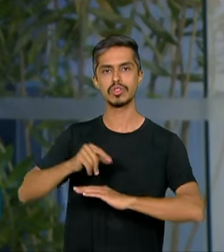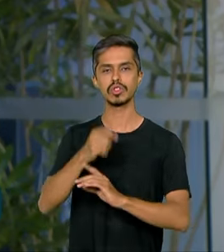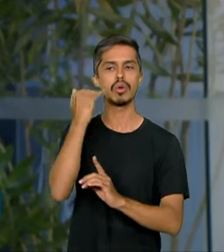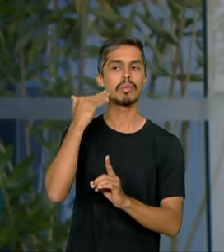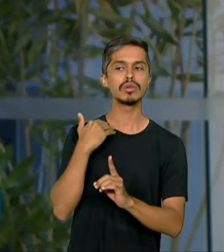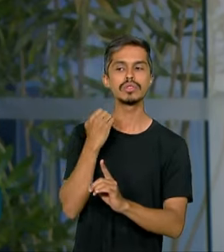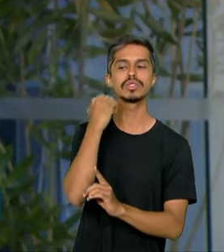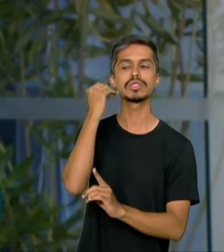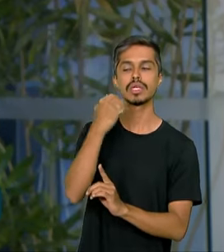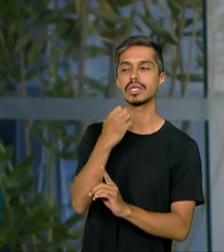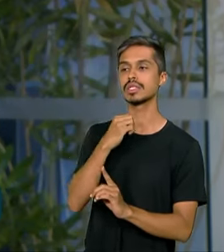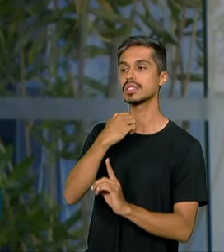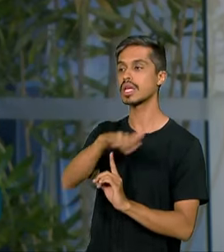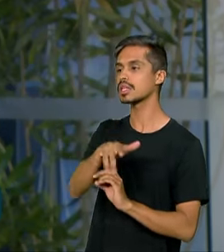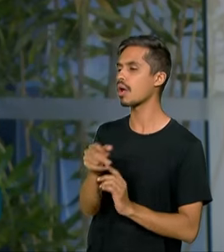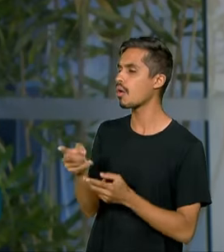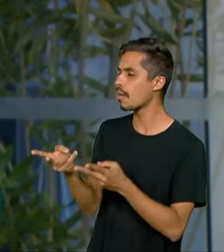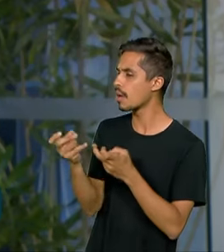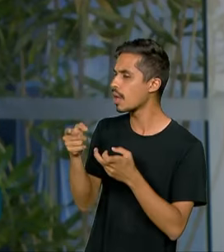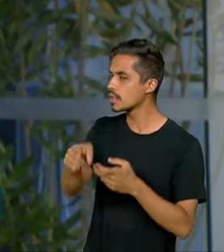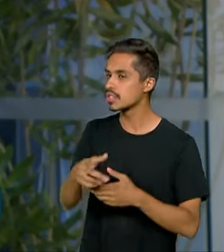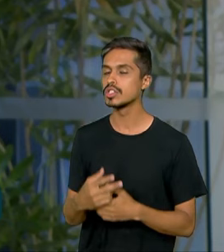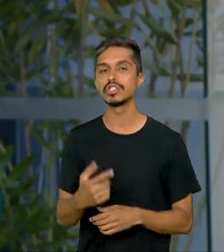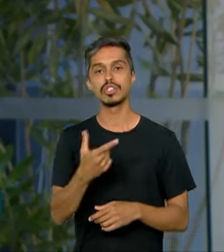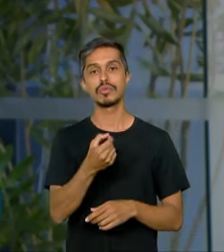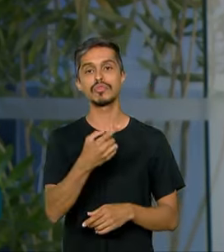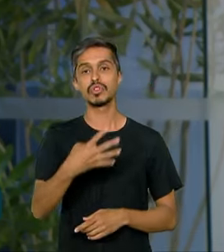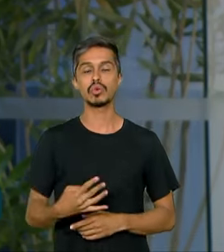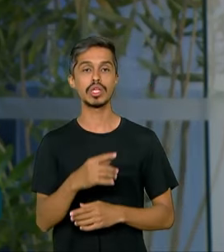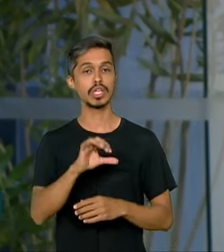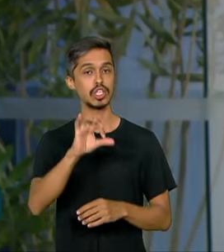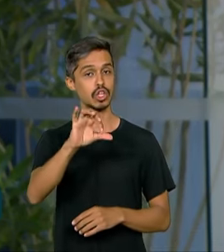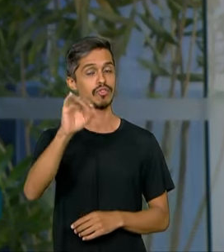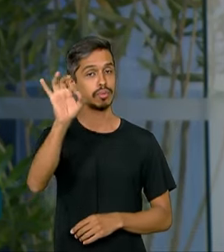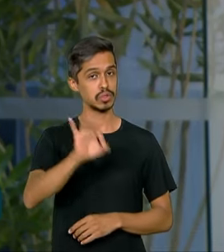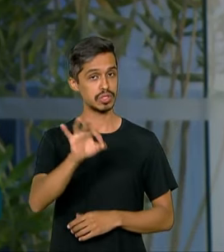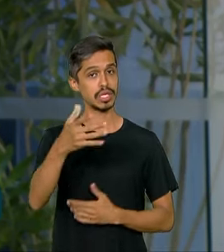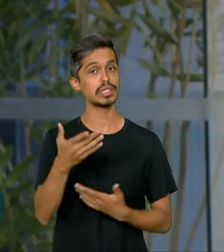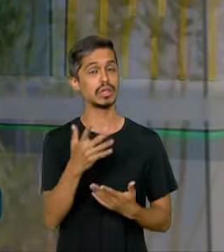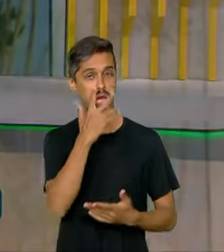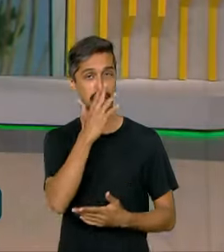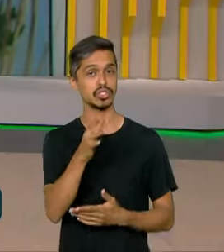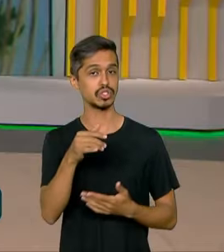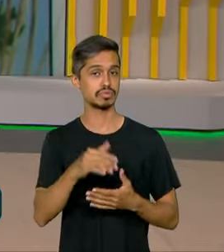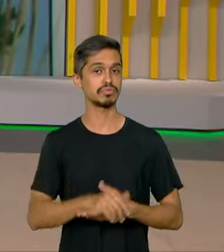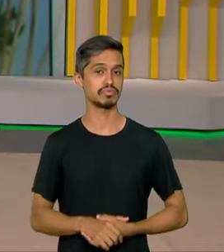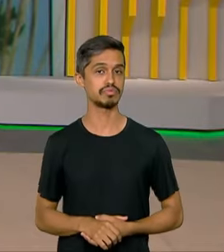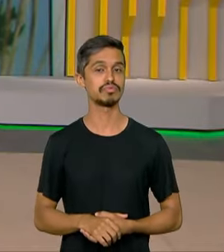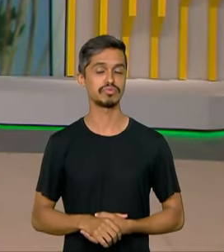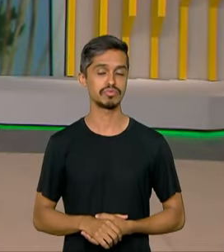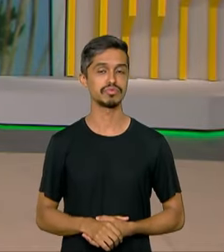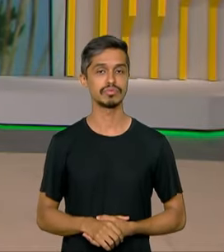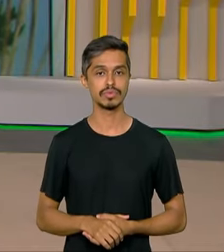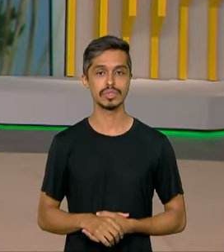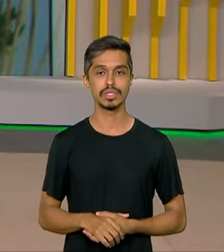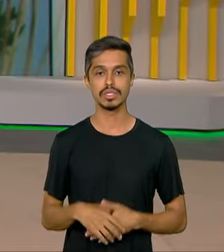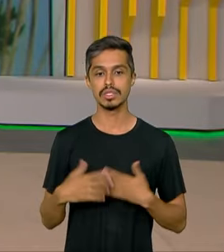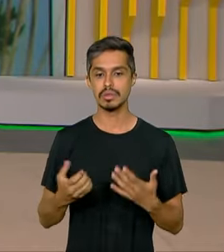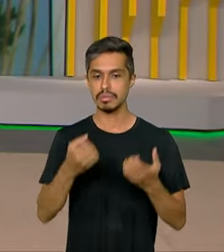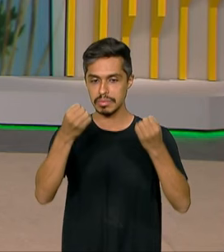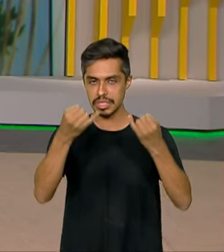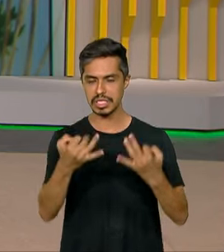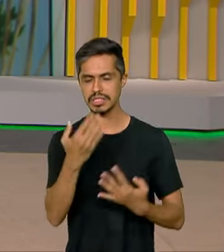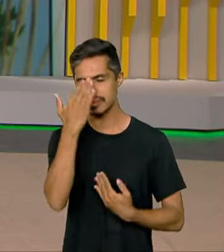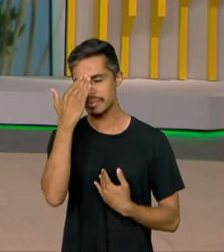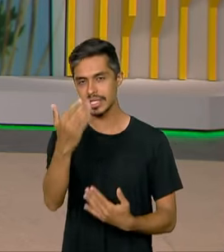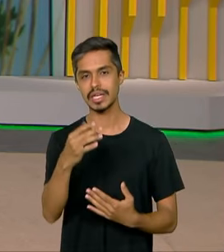estimam que a Selic feche 2024 em 9%, Roberto. Tá certo. Vanessa, obrigado aí pela excelente explicação.